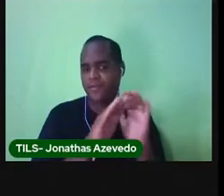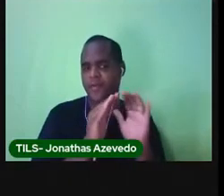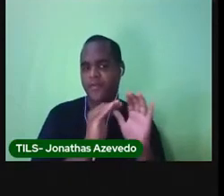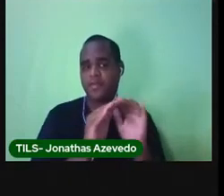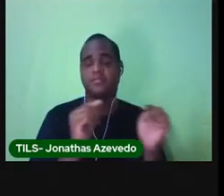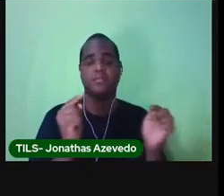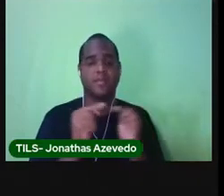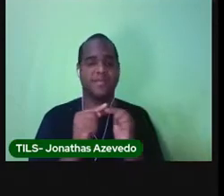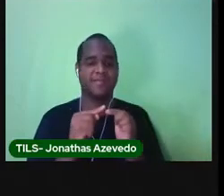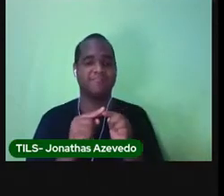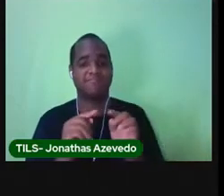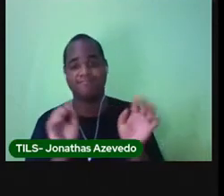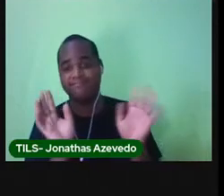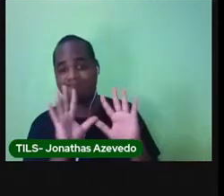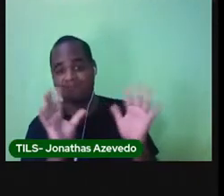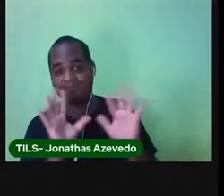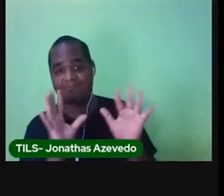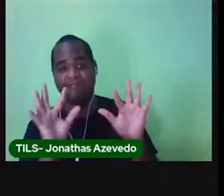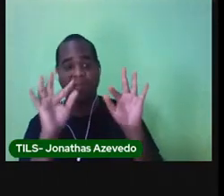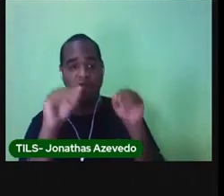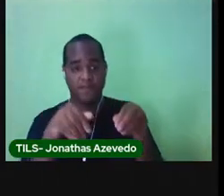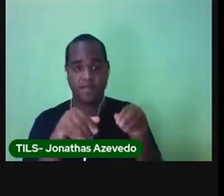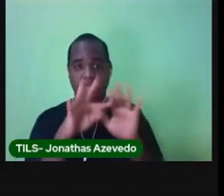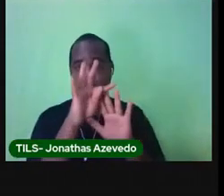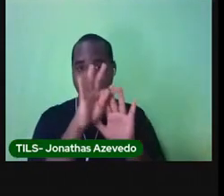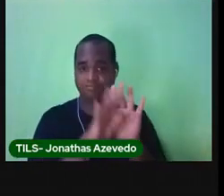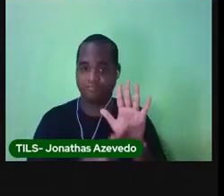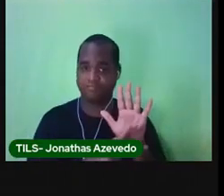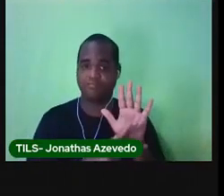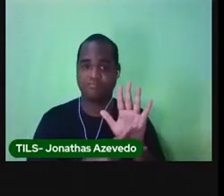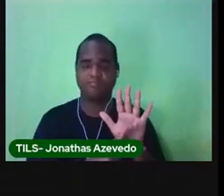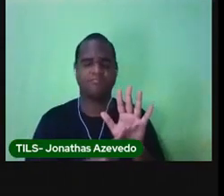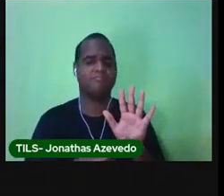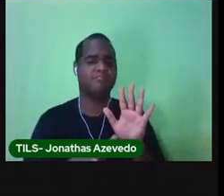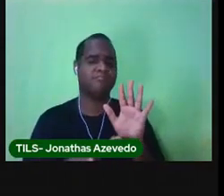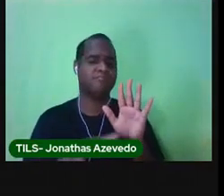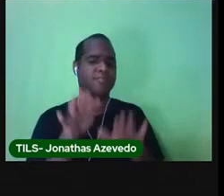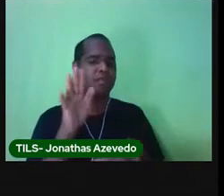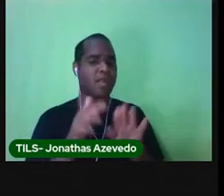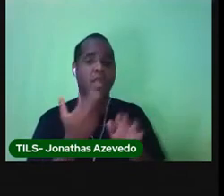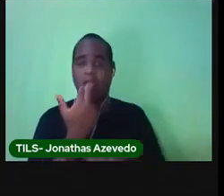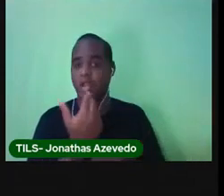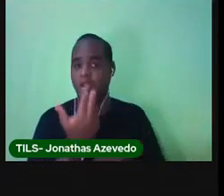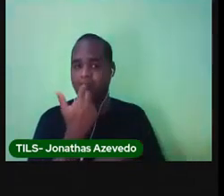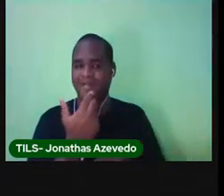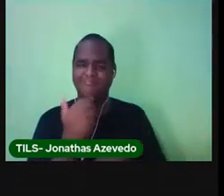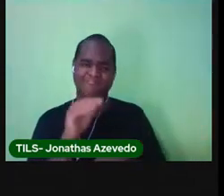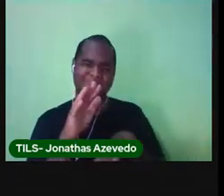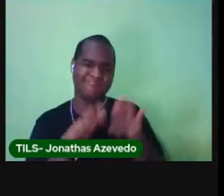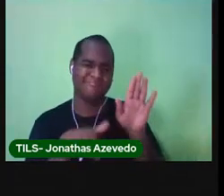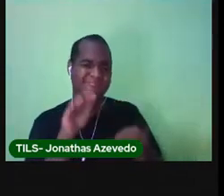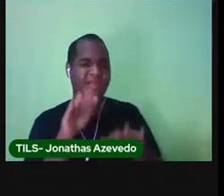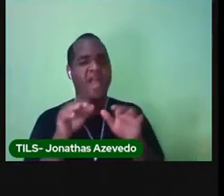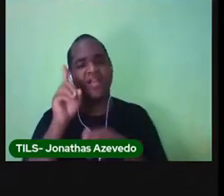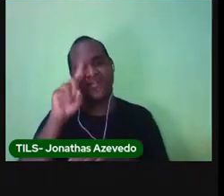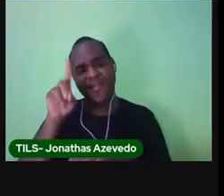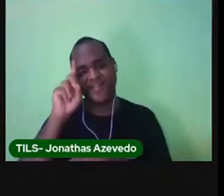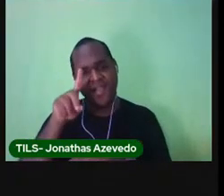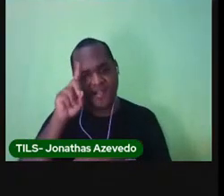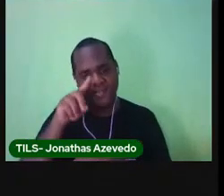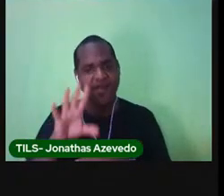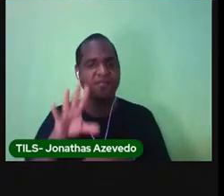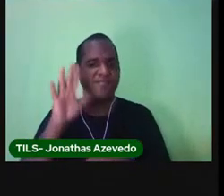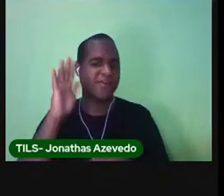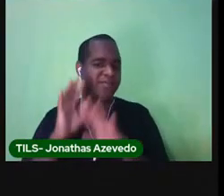A despedida é a mensagem que finaliza o texto. E geralmente a gente termina